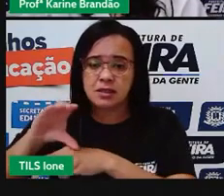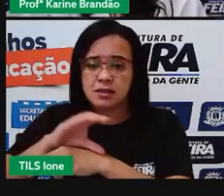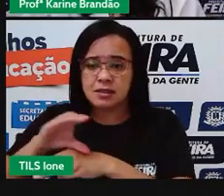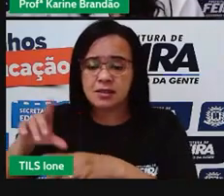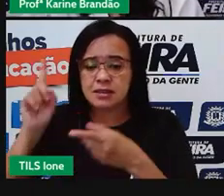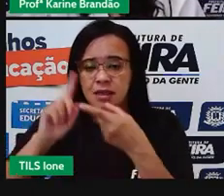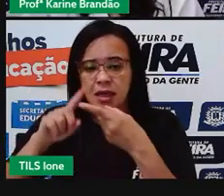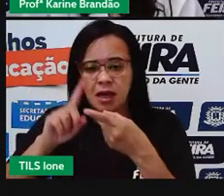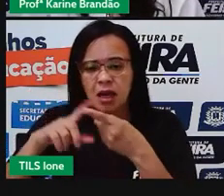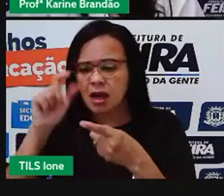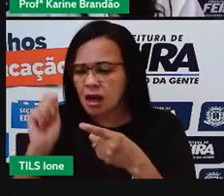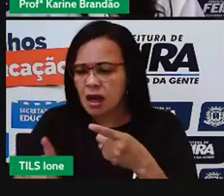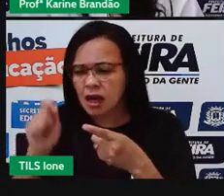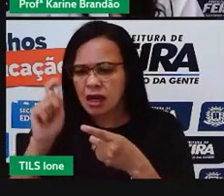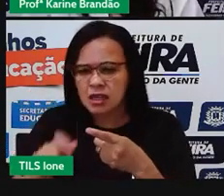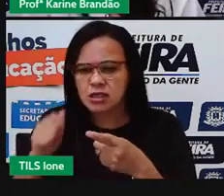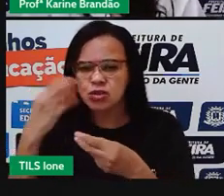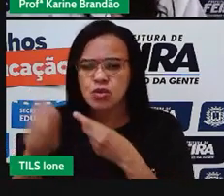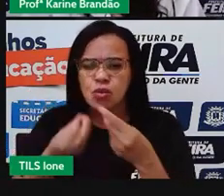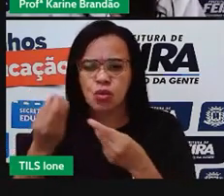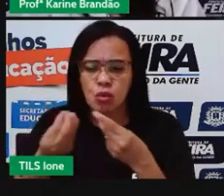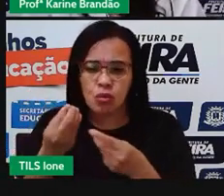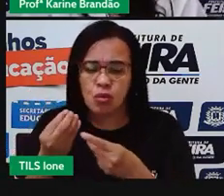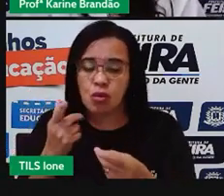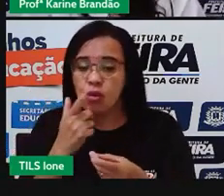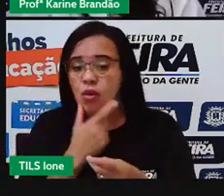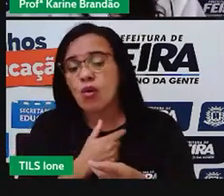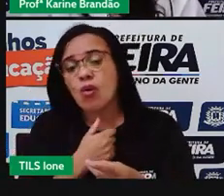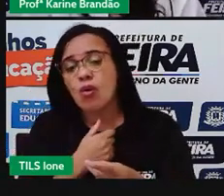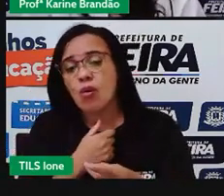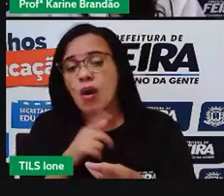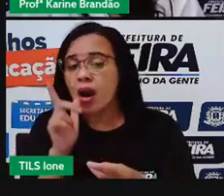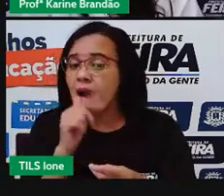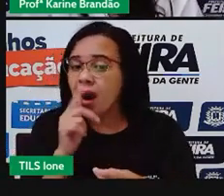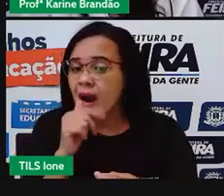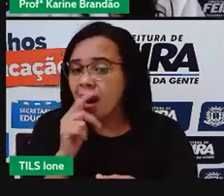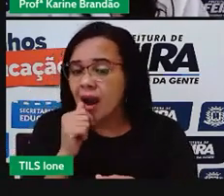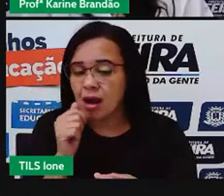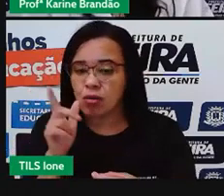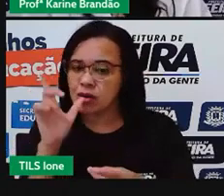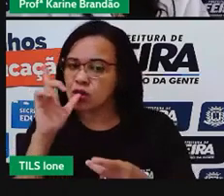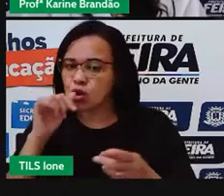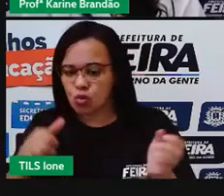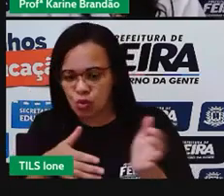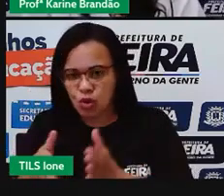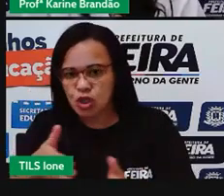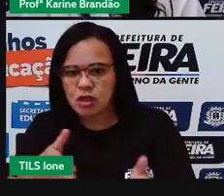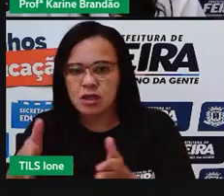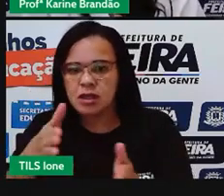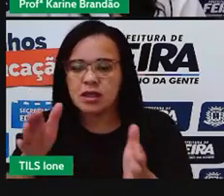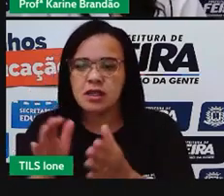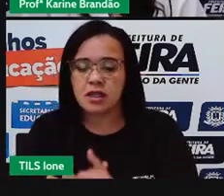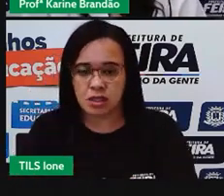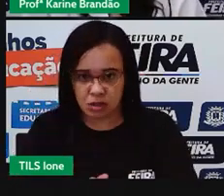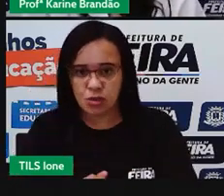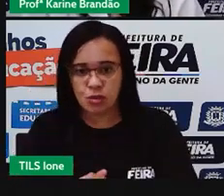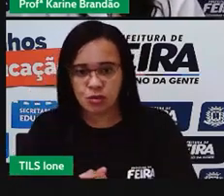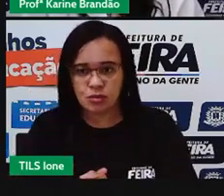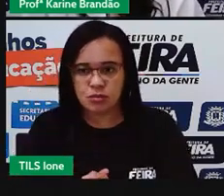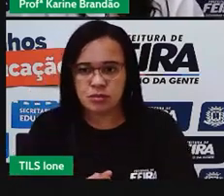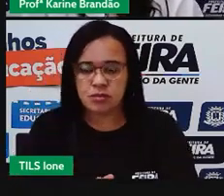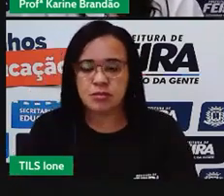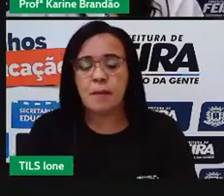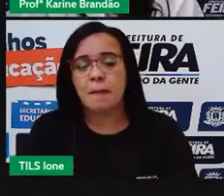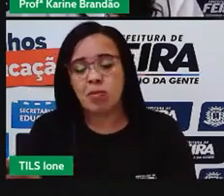ela mede o volume de água dos rios, dos lagos, do lençol freático, utilizado, né? Usualmente